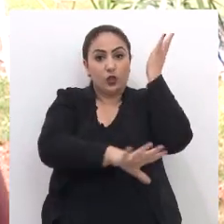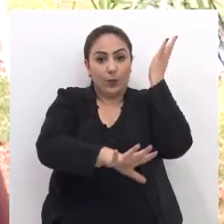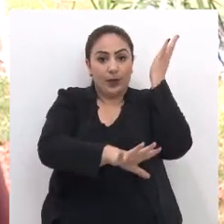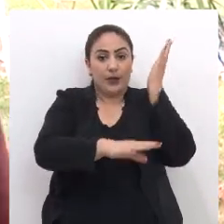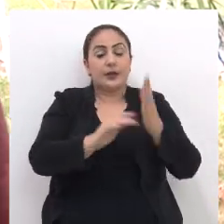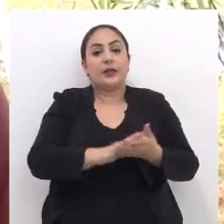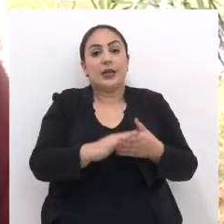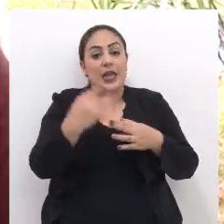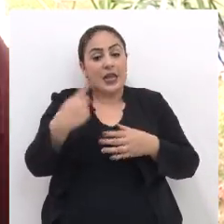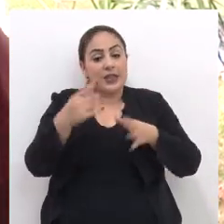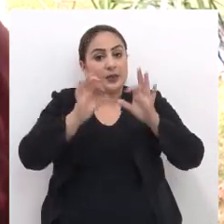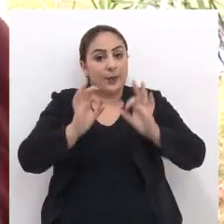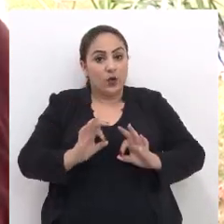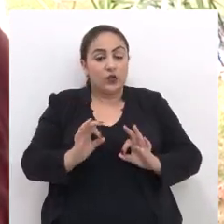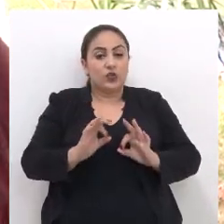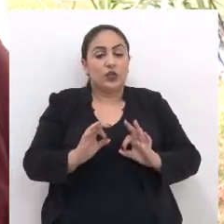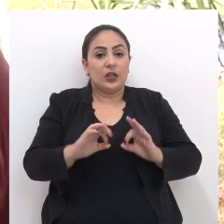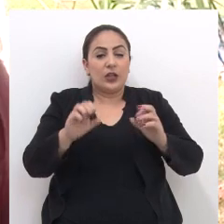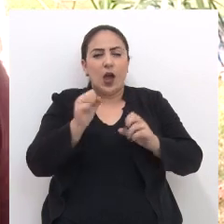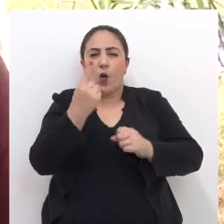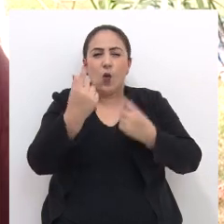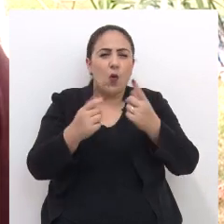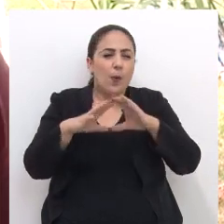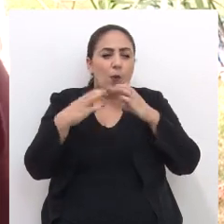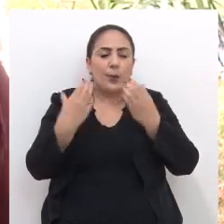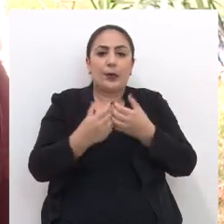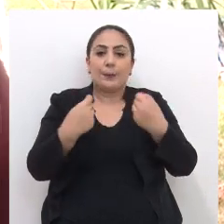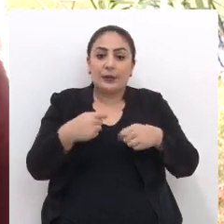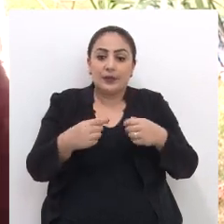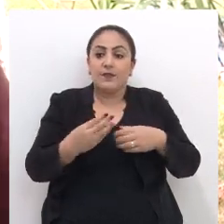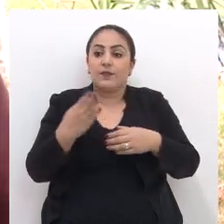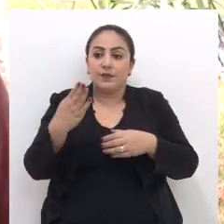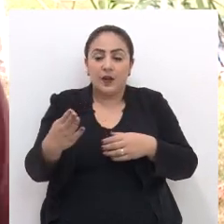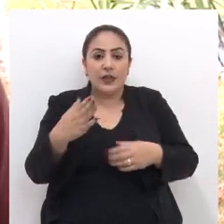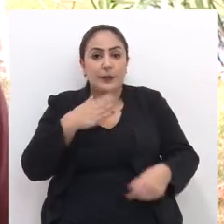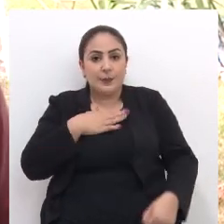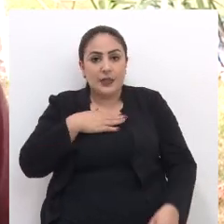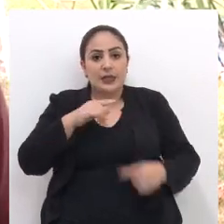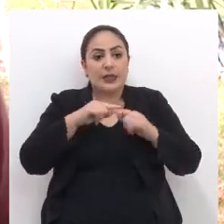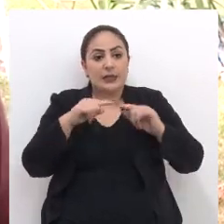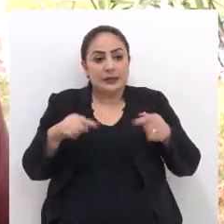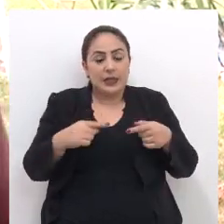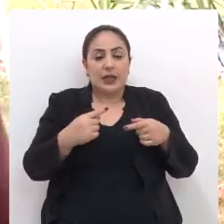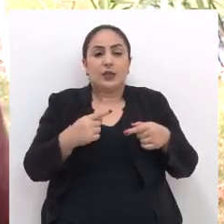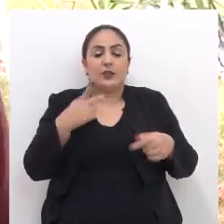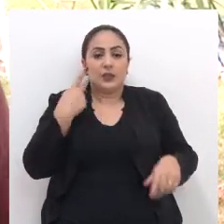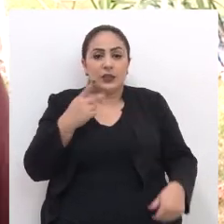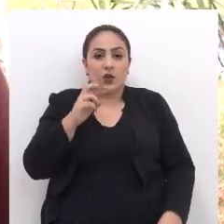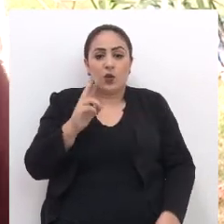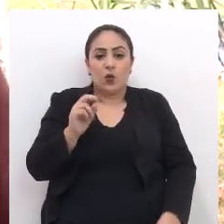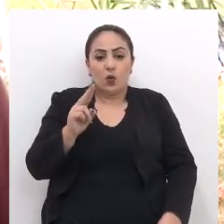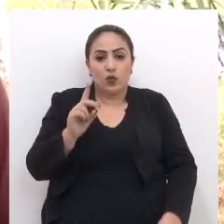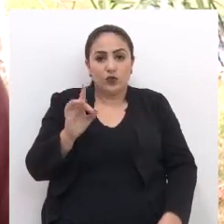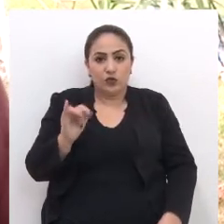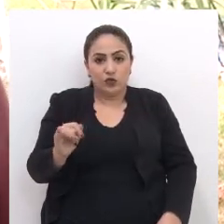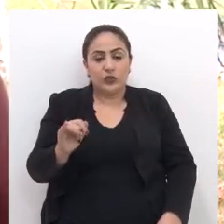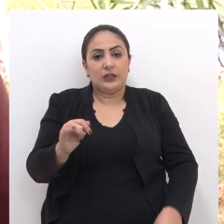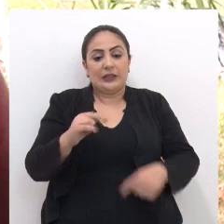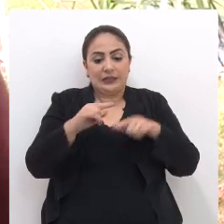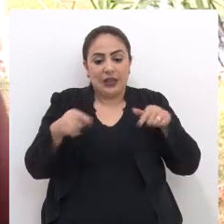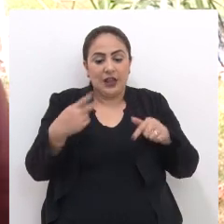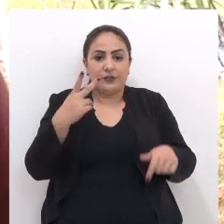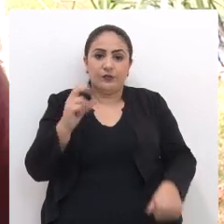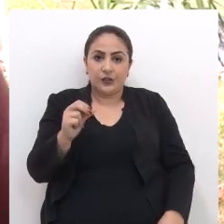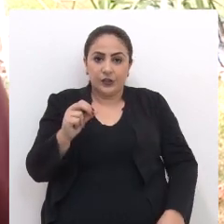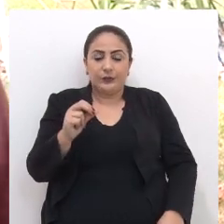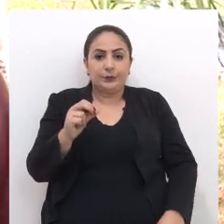aqui. Então, esse projeto aqui, alguma comunidade que precisa, encaminha ao gabinete lá do vereador Rude, no gabinete 20. E